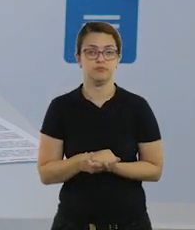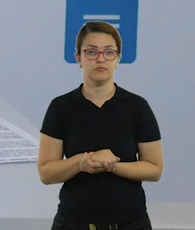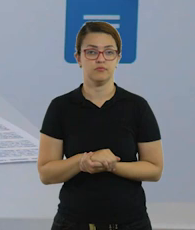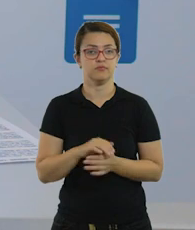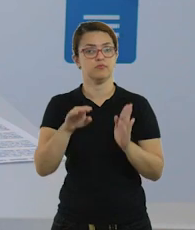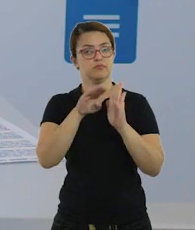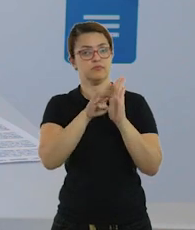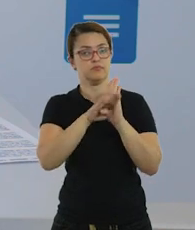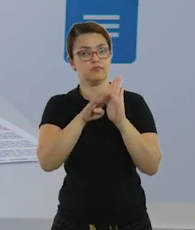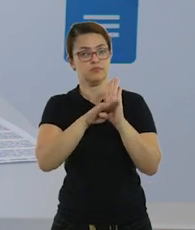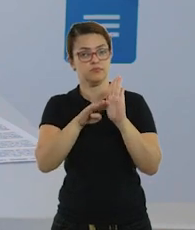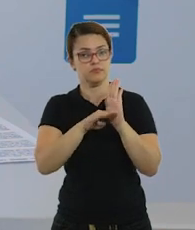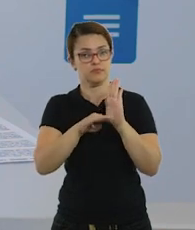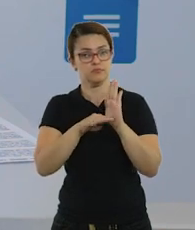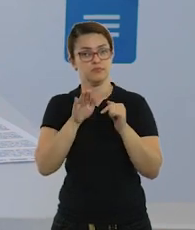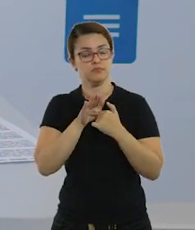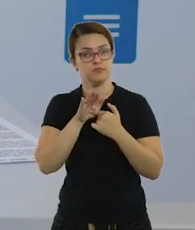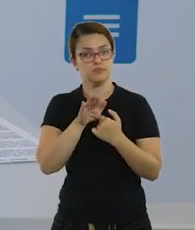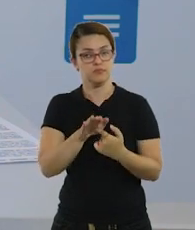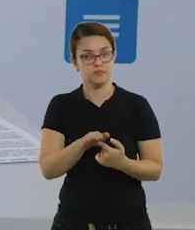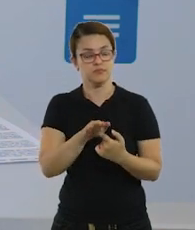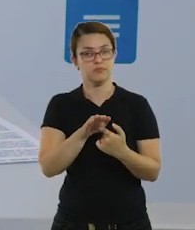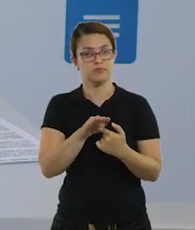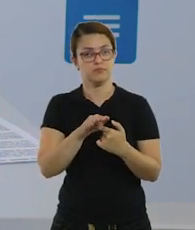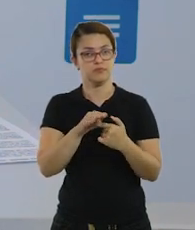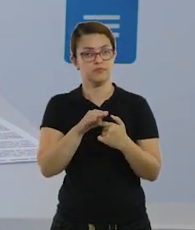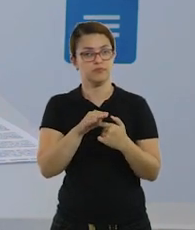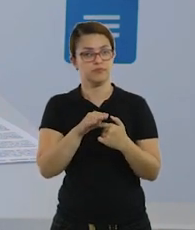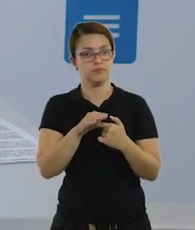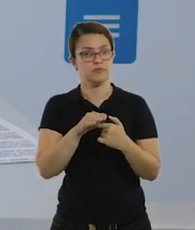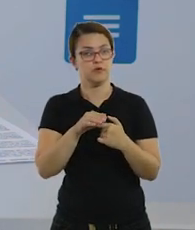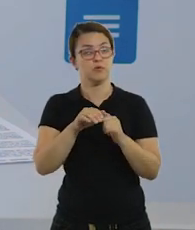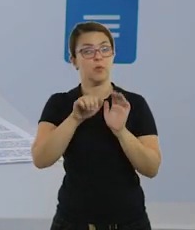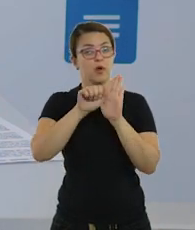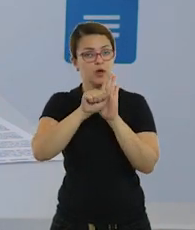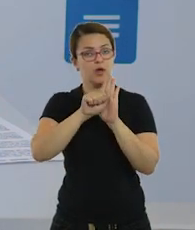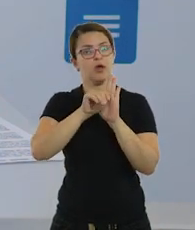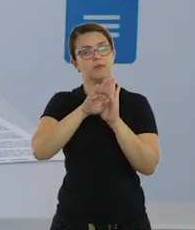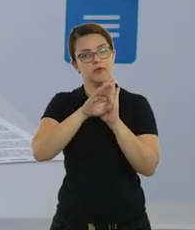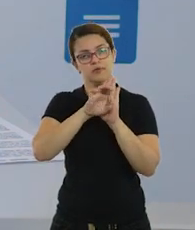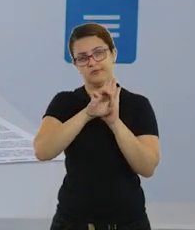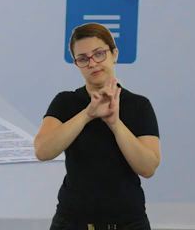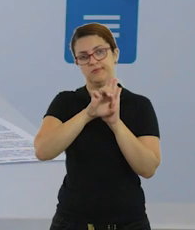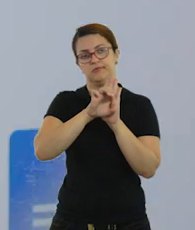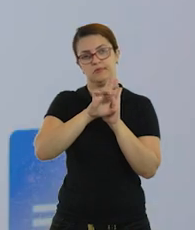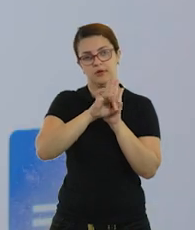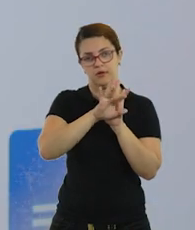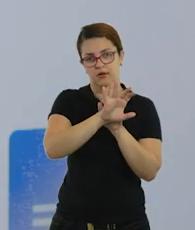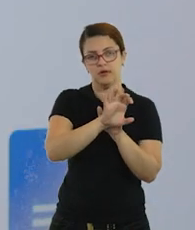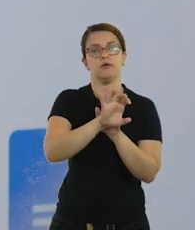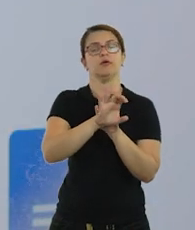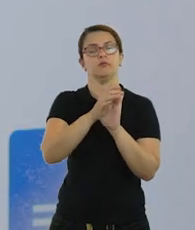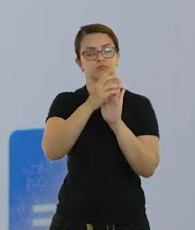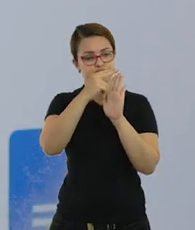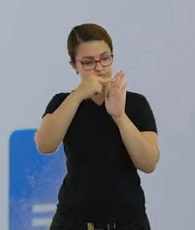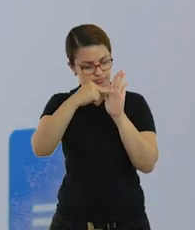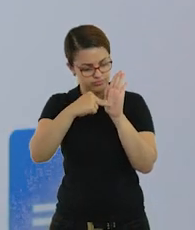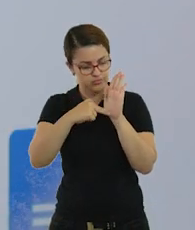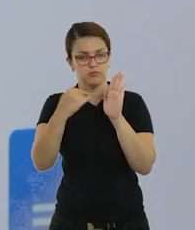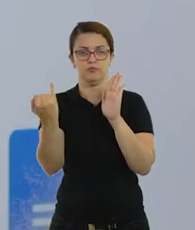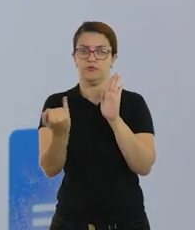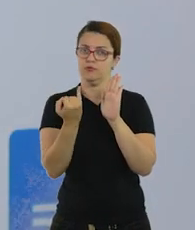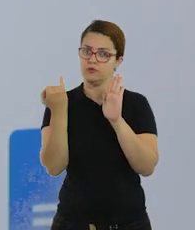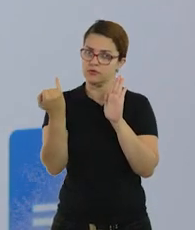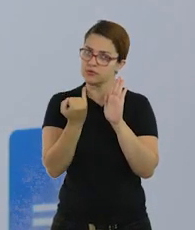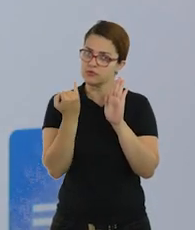a rotina apresenta para que vocês façam uma leitura do alfabeto com as crianças. É importante que